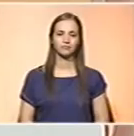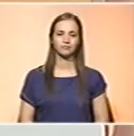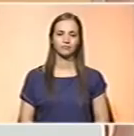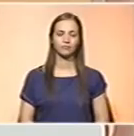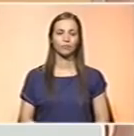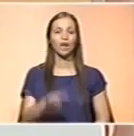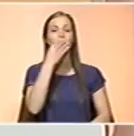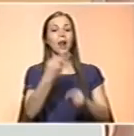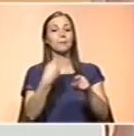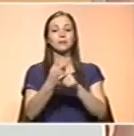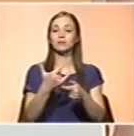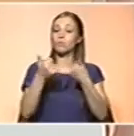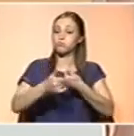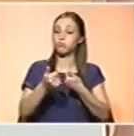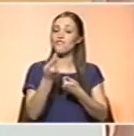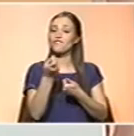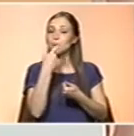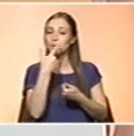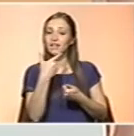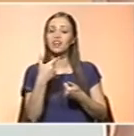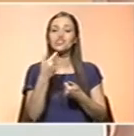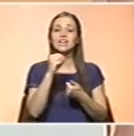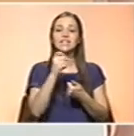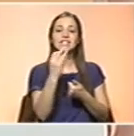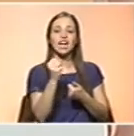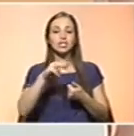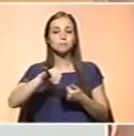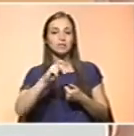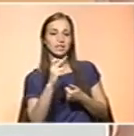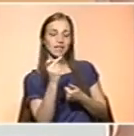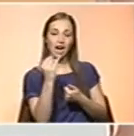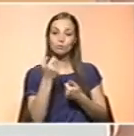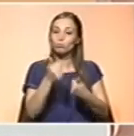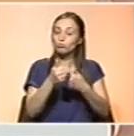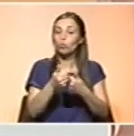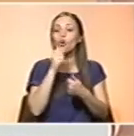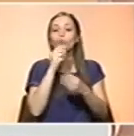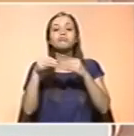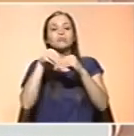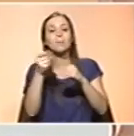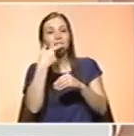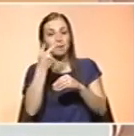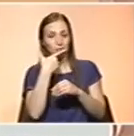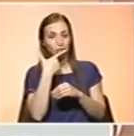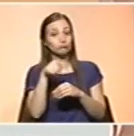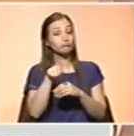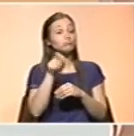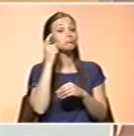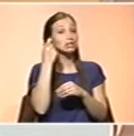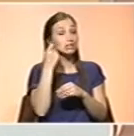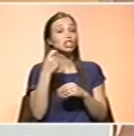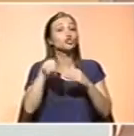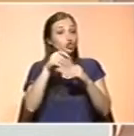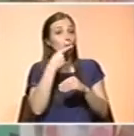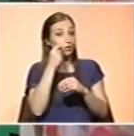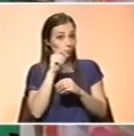Uma alimentação rica em vitaminas e em sais minerais pode ser neutralizada pela toma de medicamentos e nestes casos também podem ser precisos suplementos.